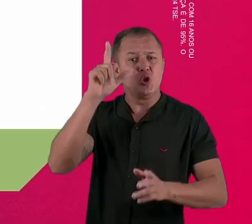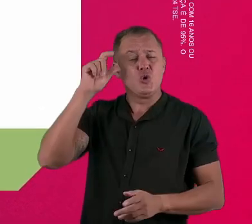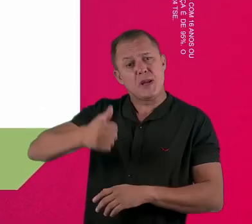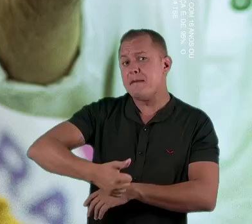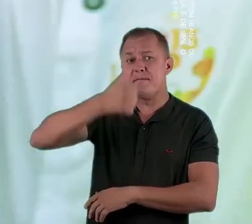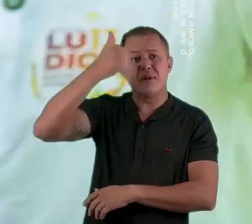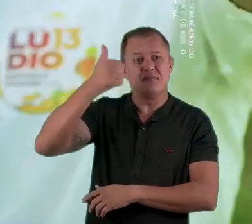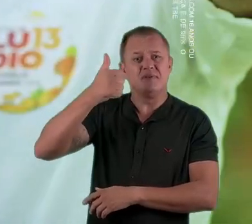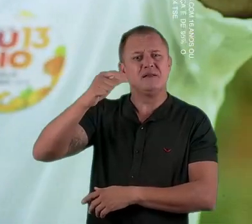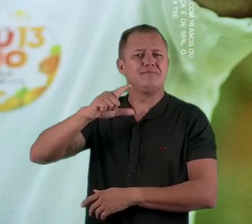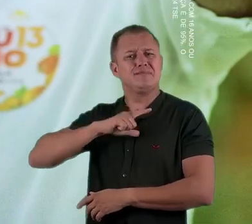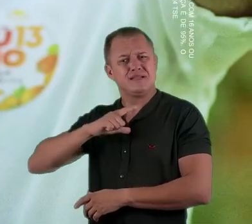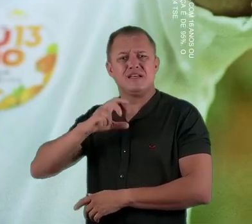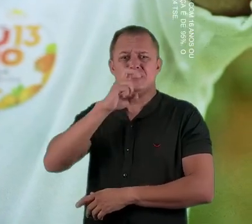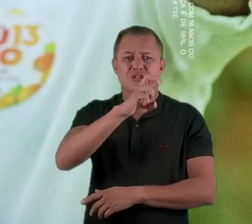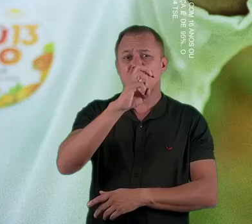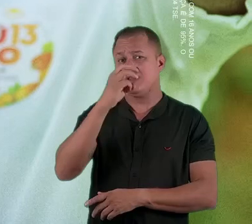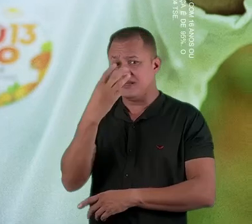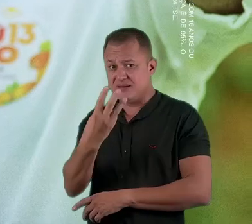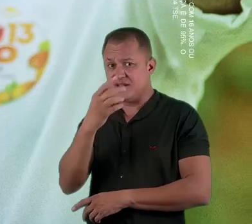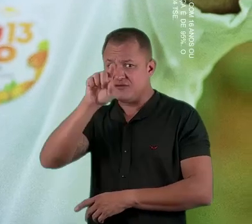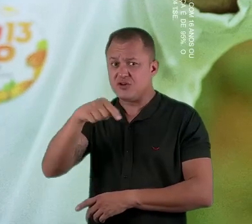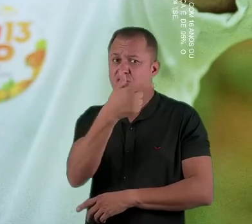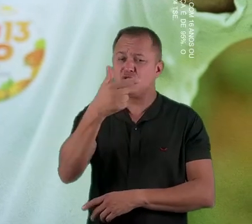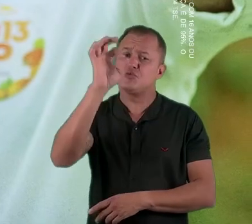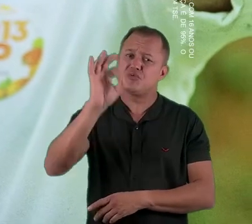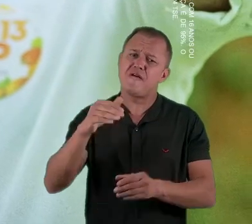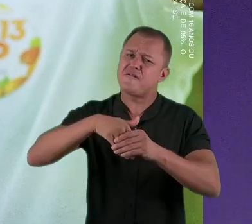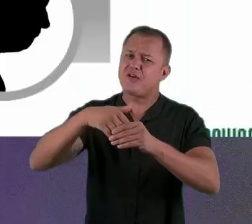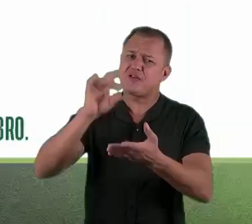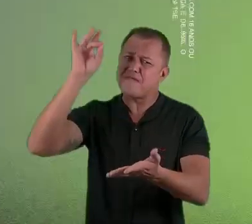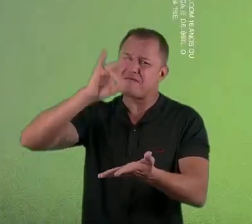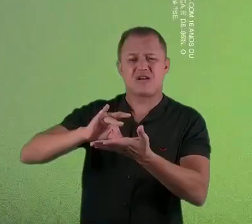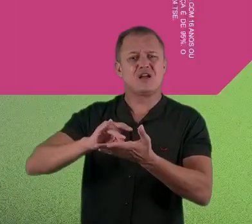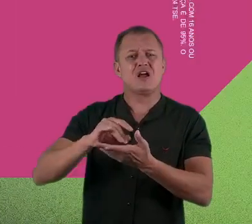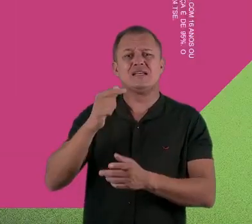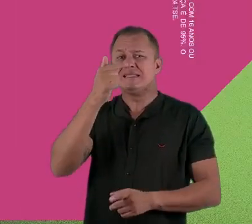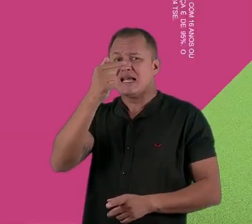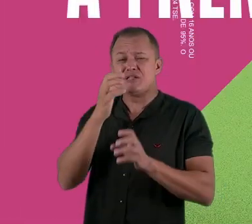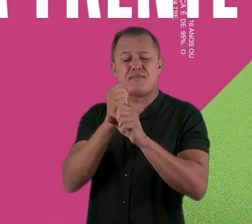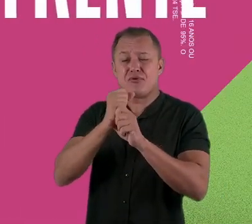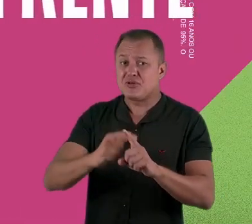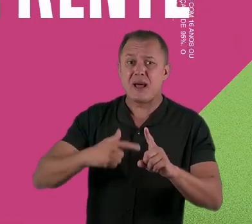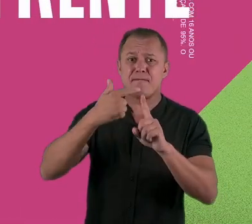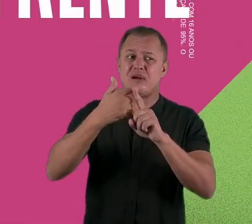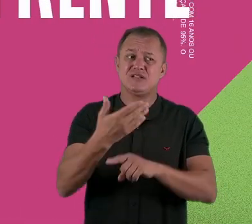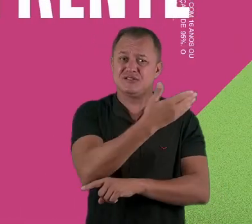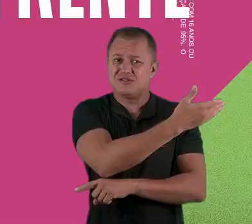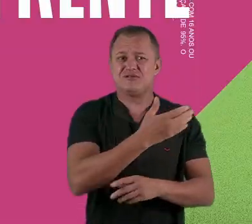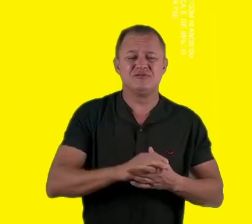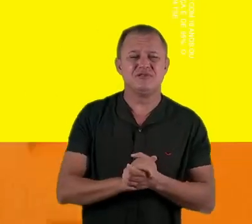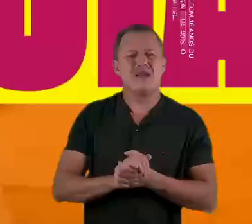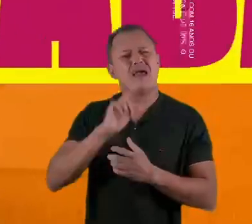Lúdio em primeiro lugar. Lúdio tem cinquenta e três vírgula dois por cento dos votos válidos. Quase sete pontos à frente do